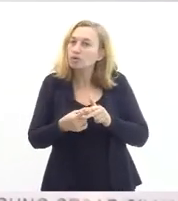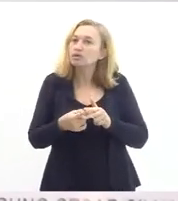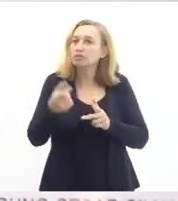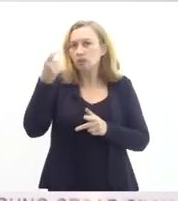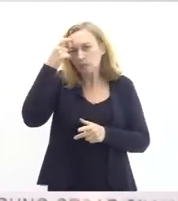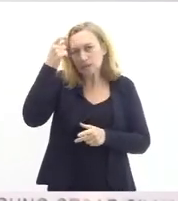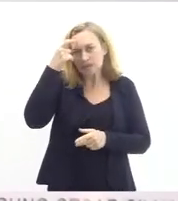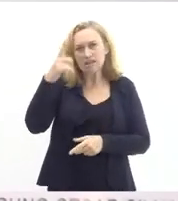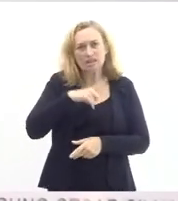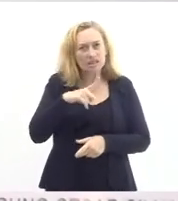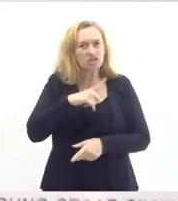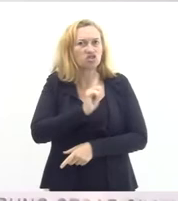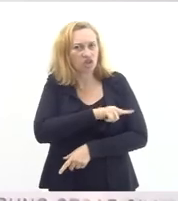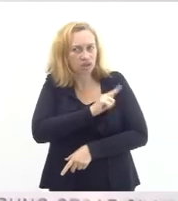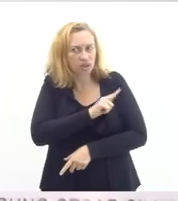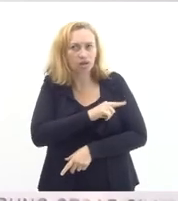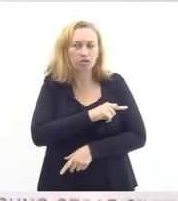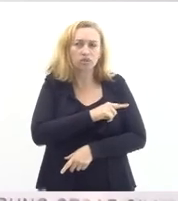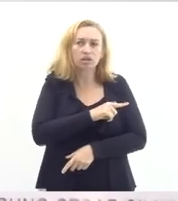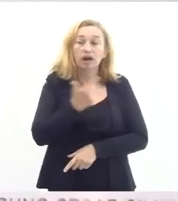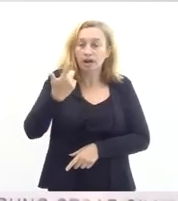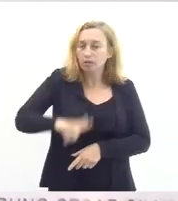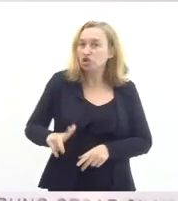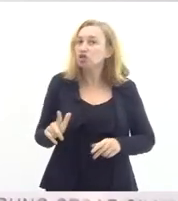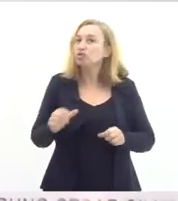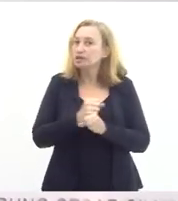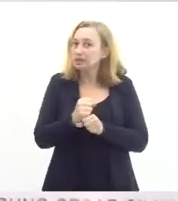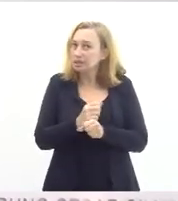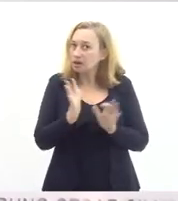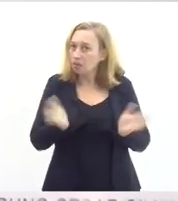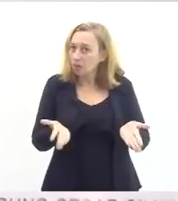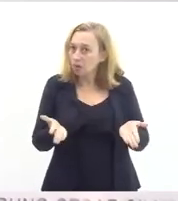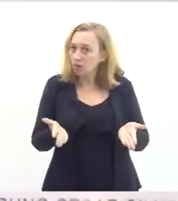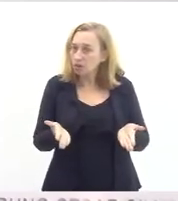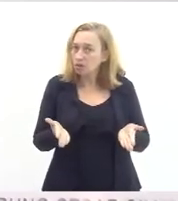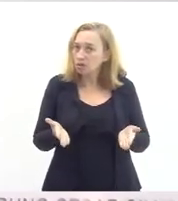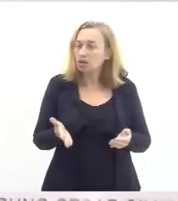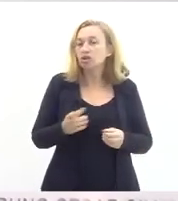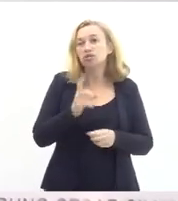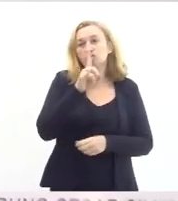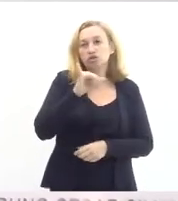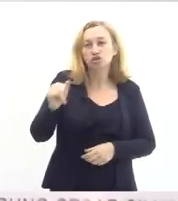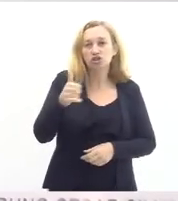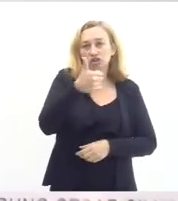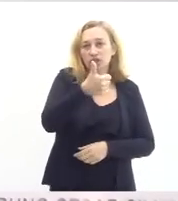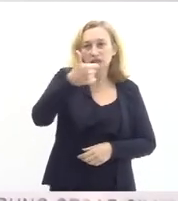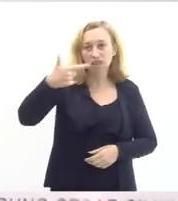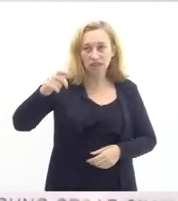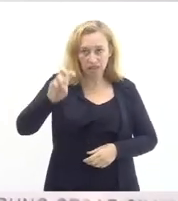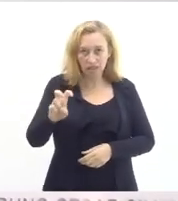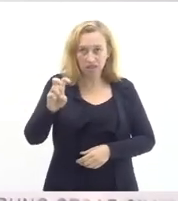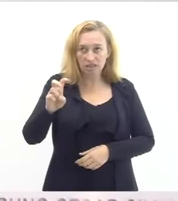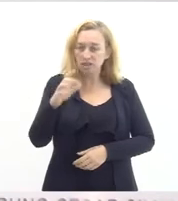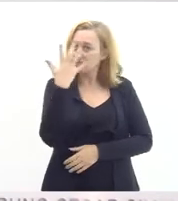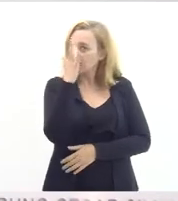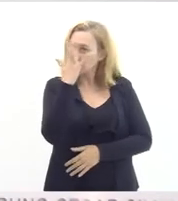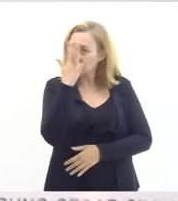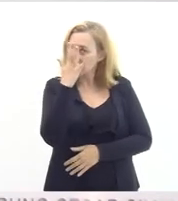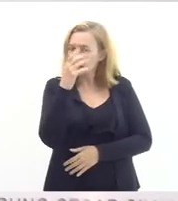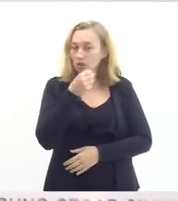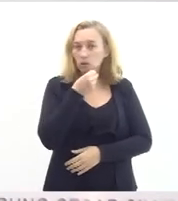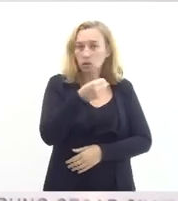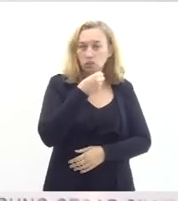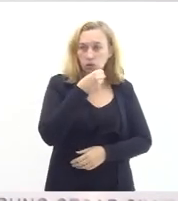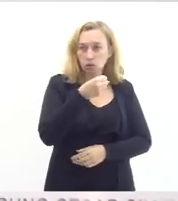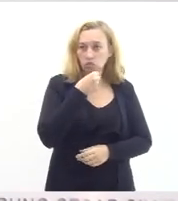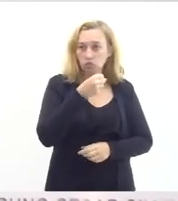gestão ele se repetiu esse ano e no dia 15 de fevereiro eu dei uma entrevista a uma grande